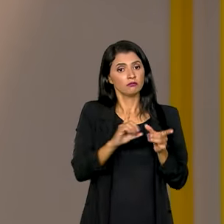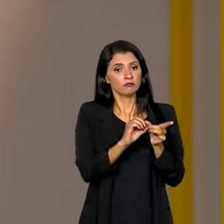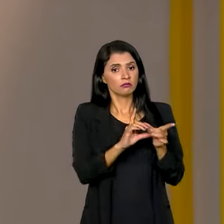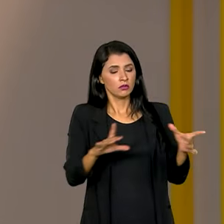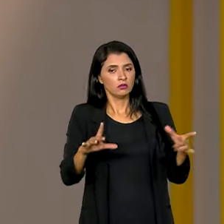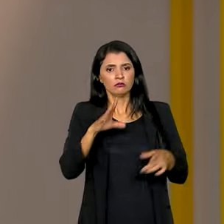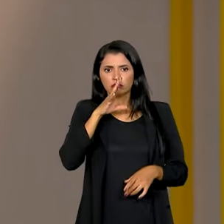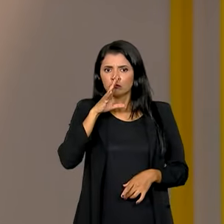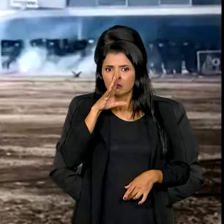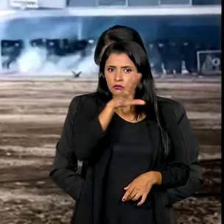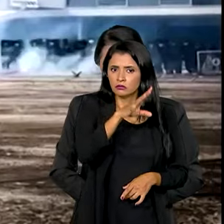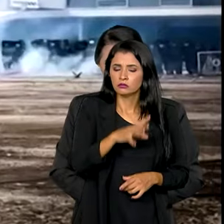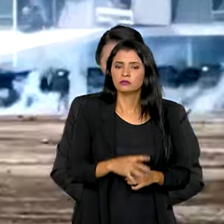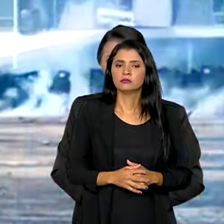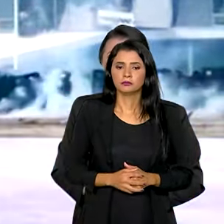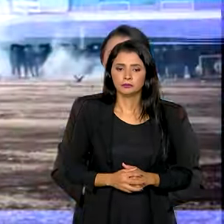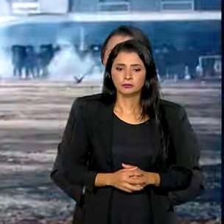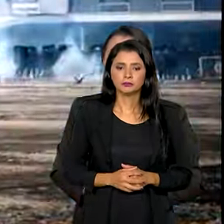esteve ameaçada.